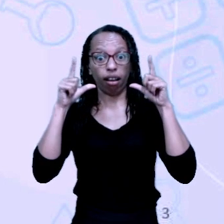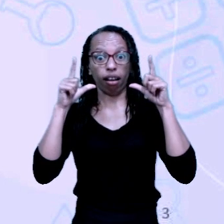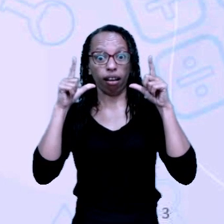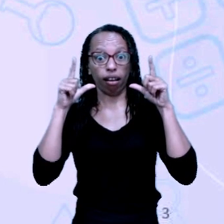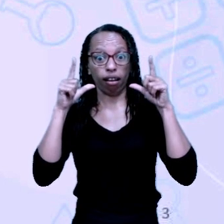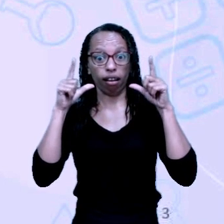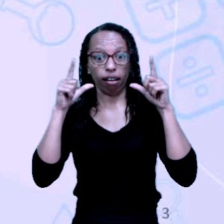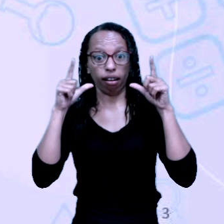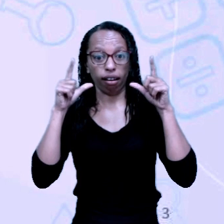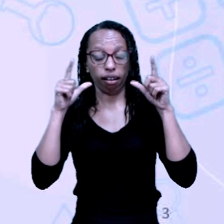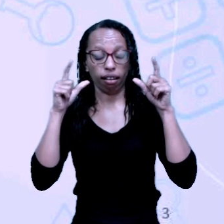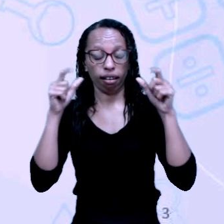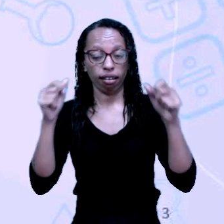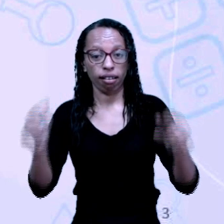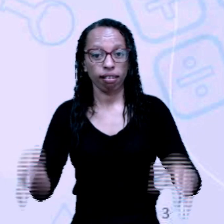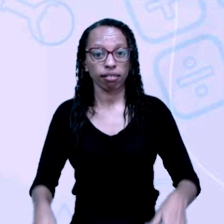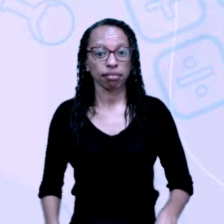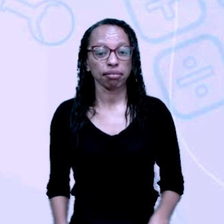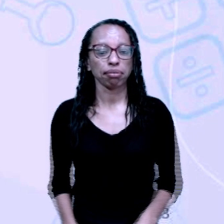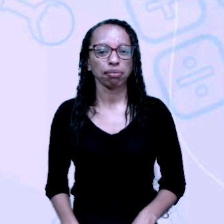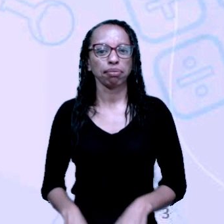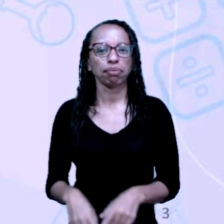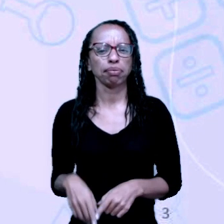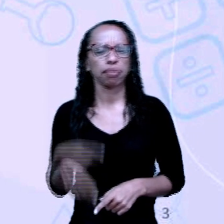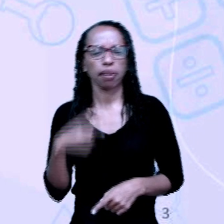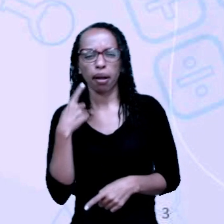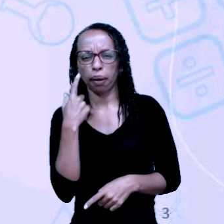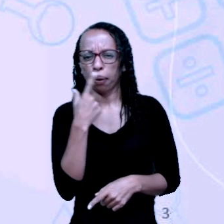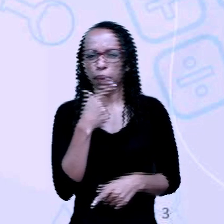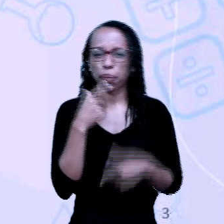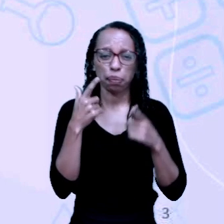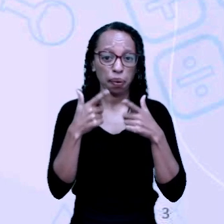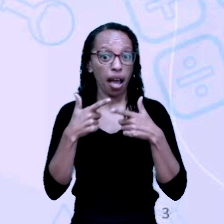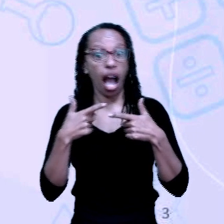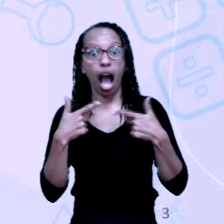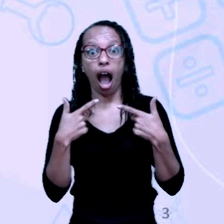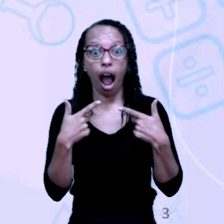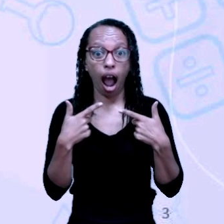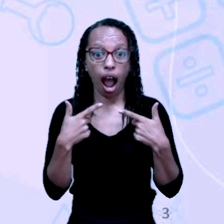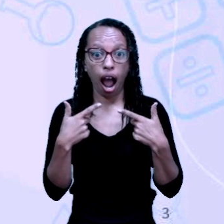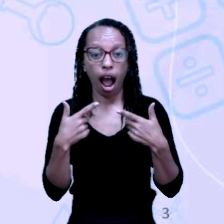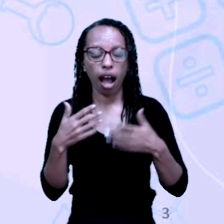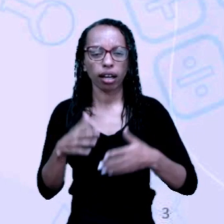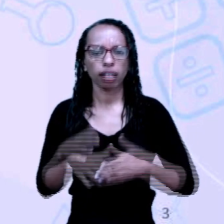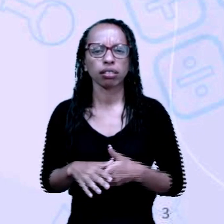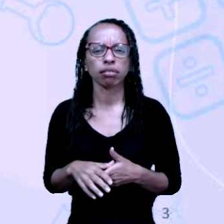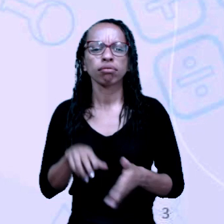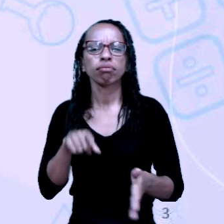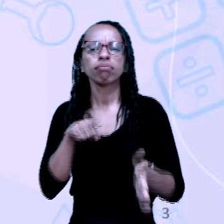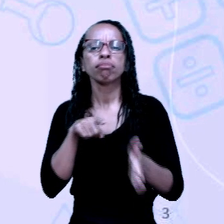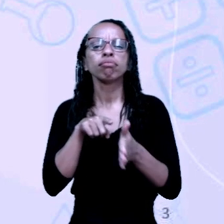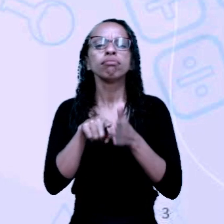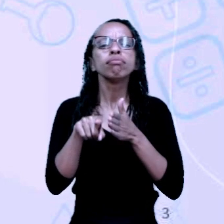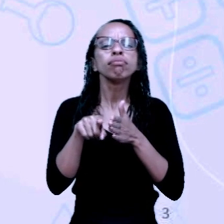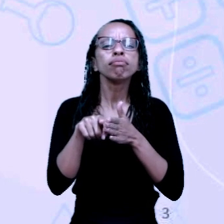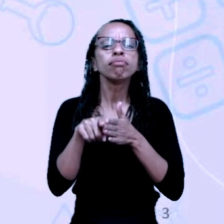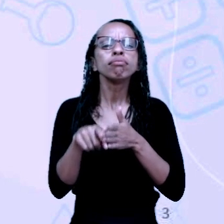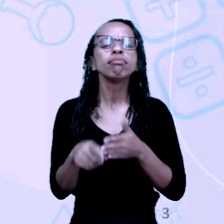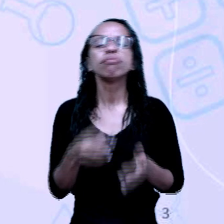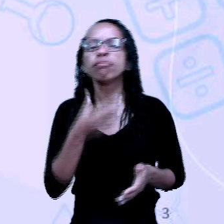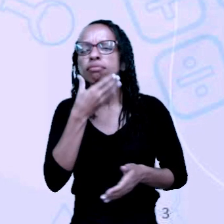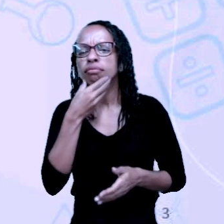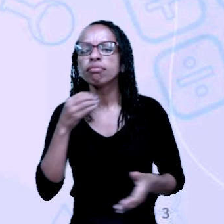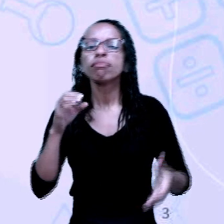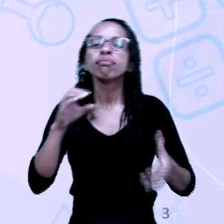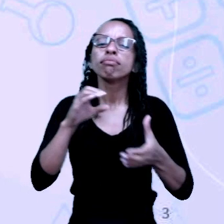os seus olhos estão arregalados, ela está com a boca aberta e ela faz uma pergunta para o seu marido,